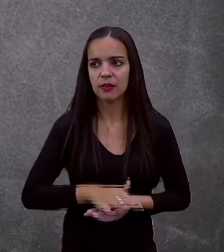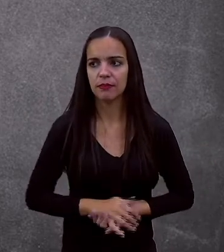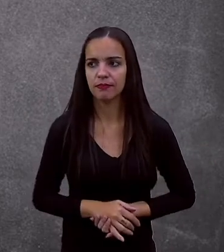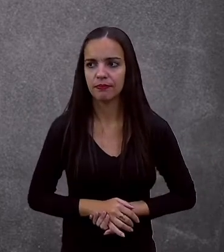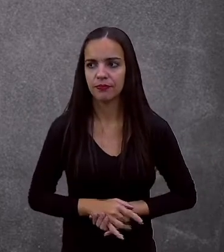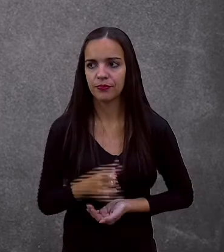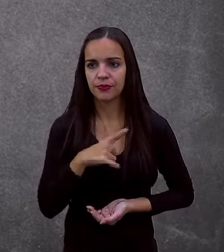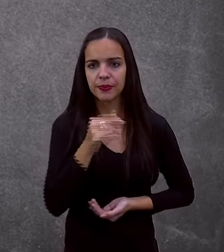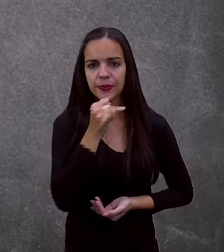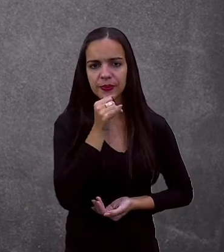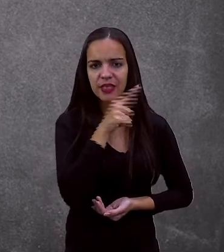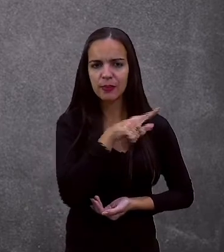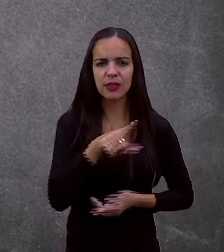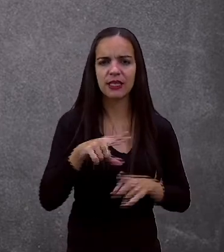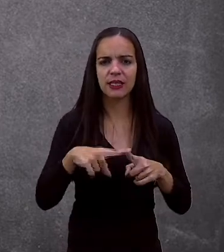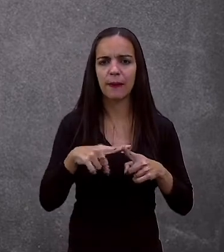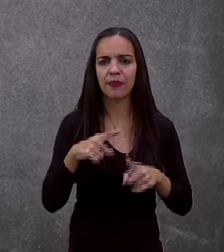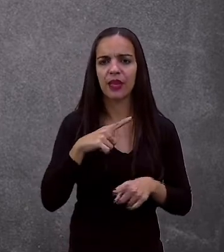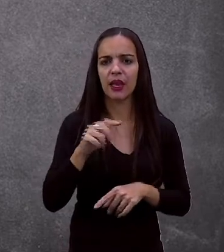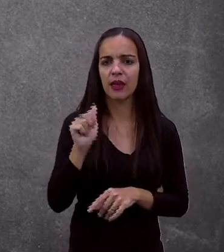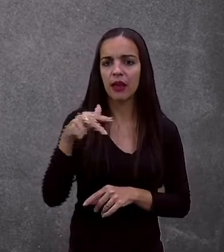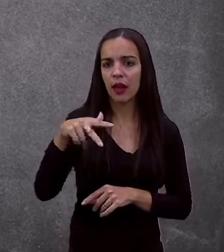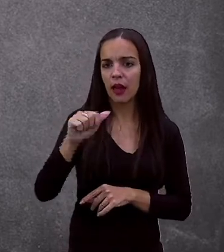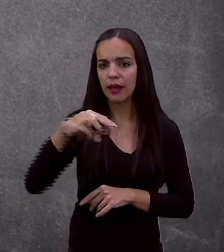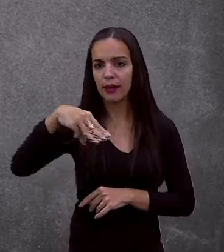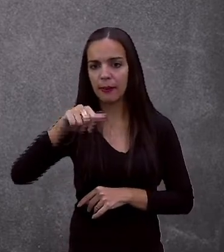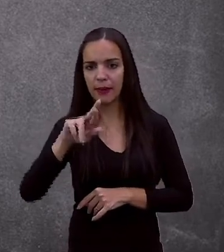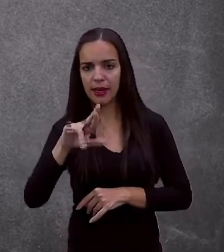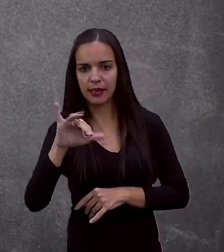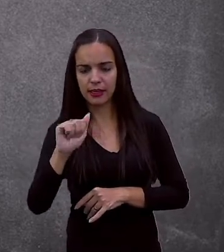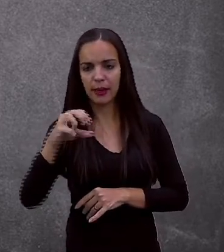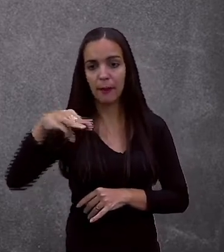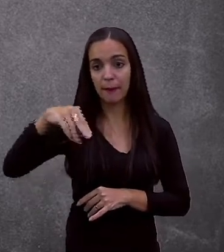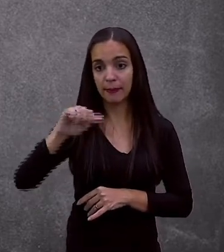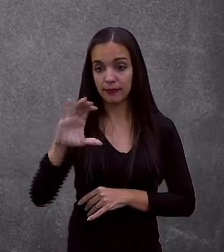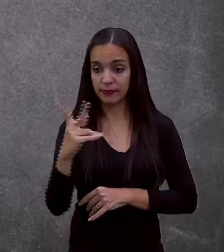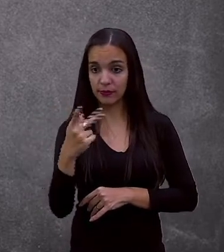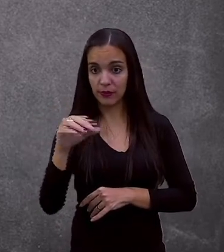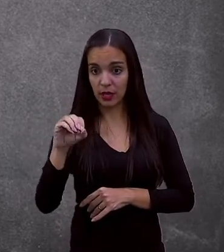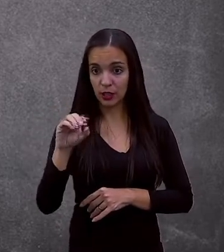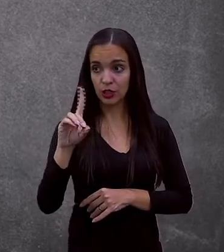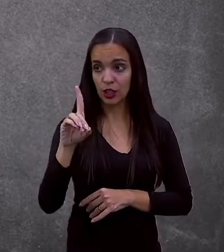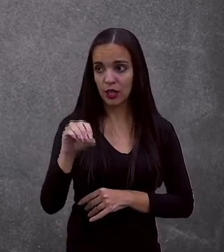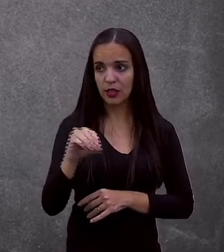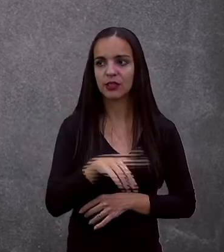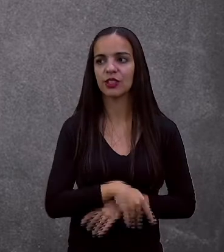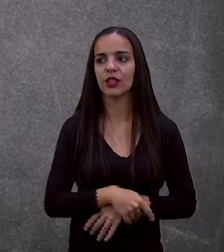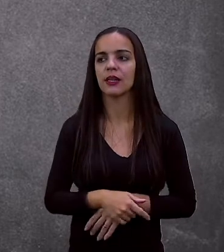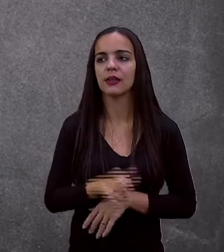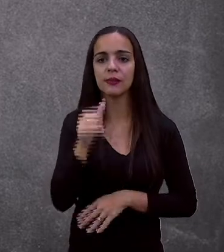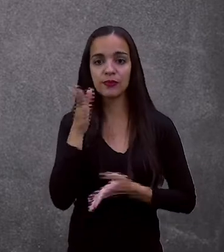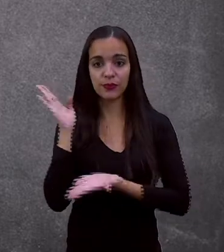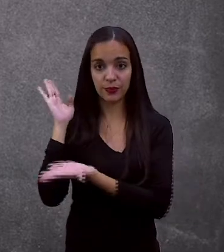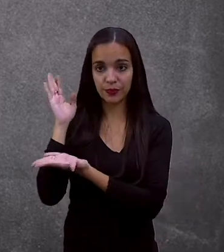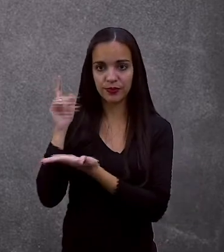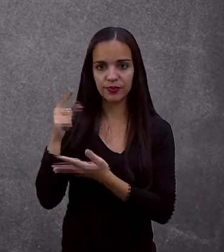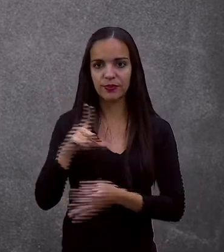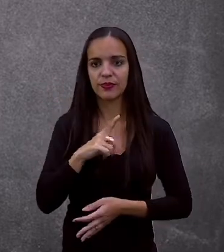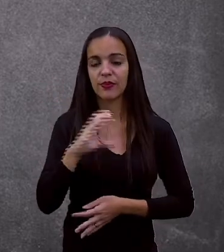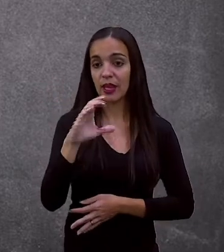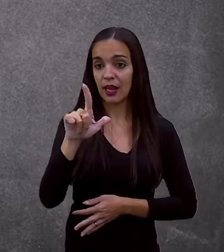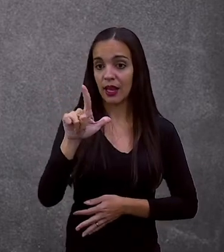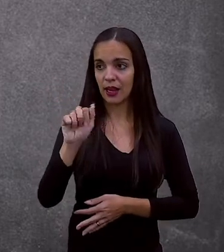a Ana Maria Machado. Eu fiquei bem aqui na frente da Ana Maria Machado. Aí, deu pra vocês irem, né? A Clarice